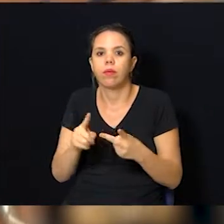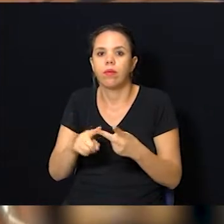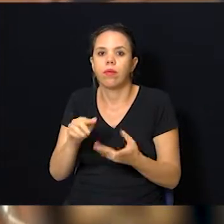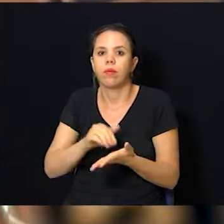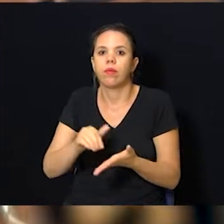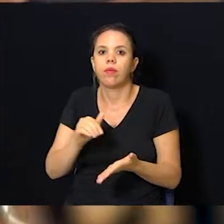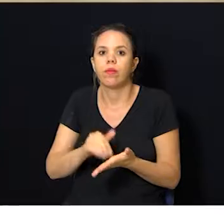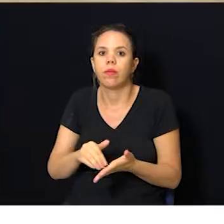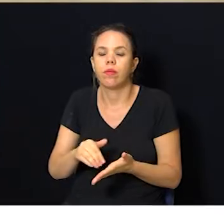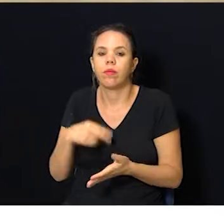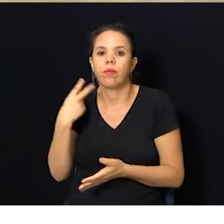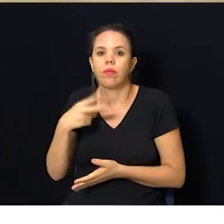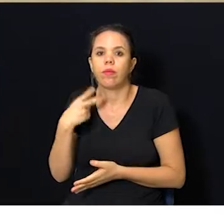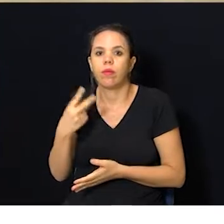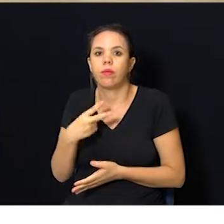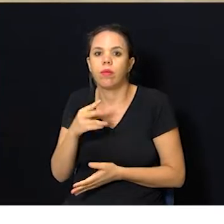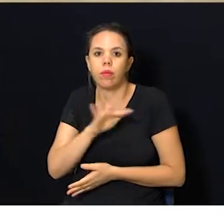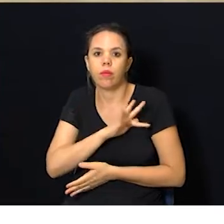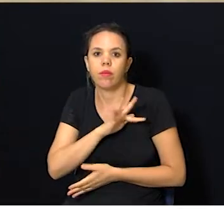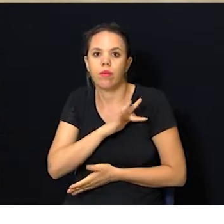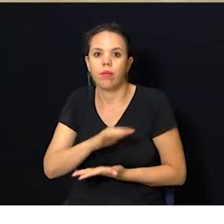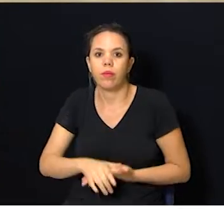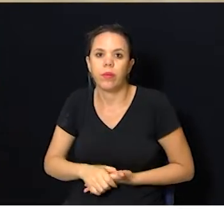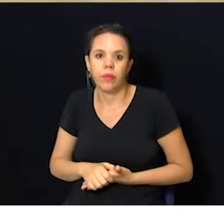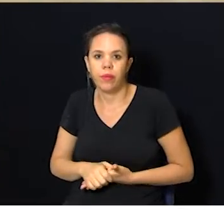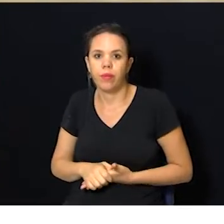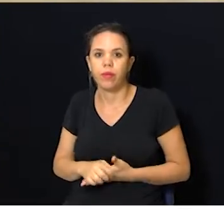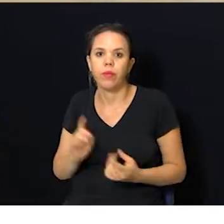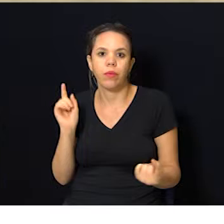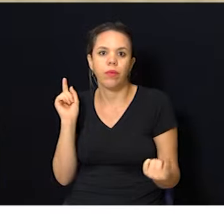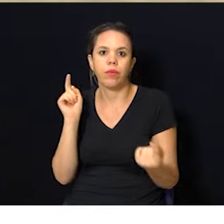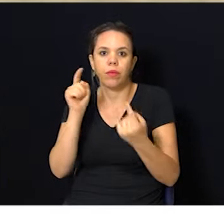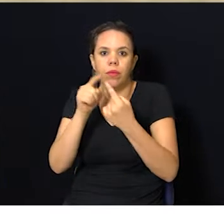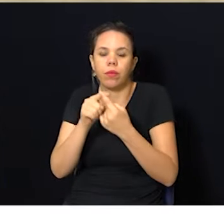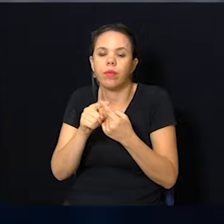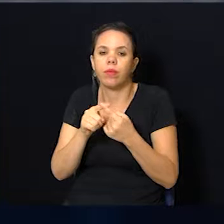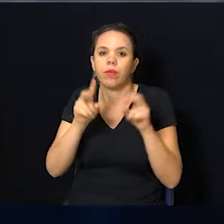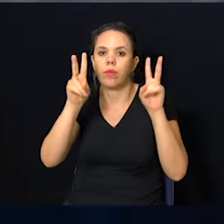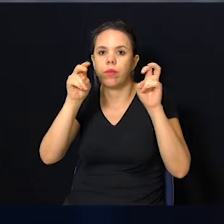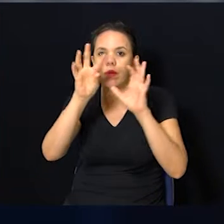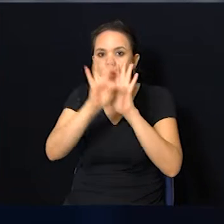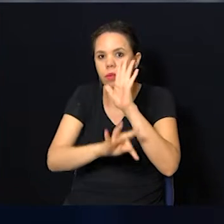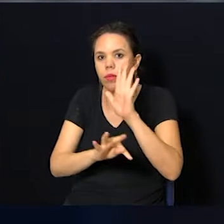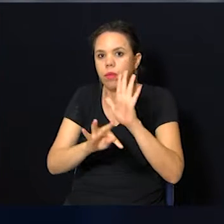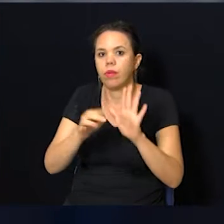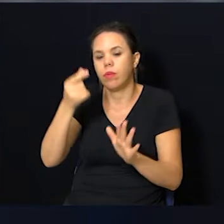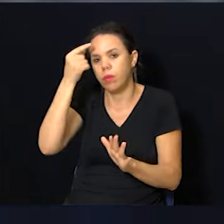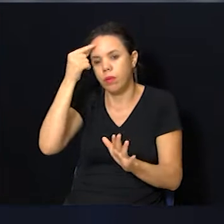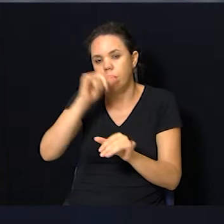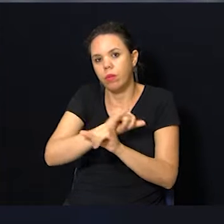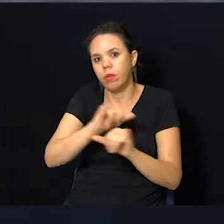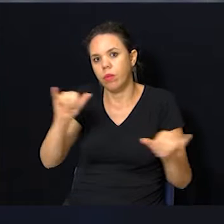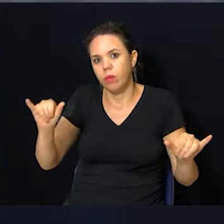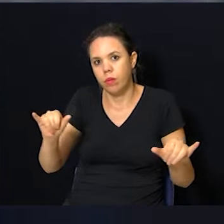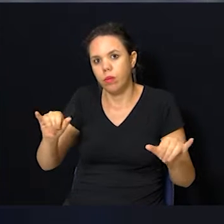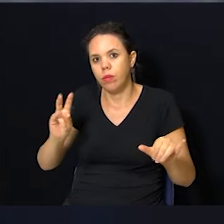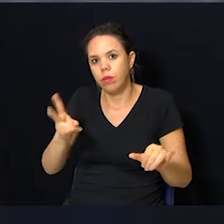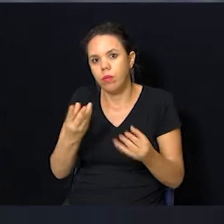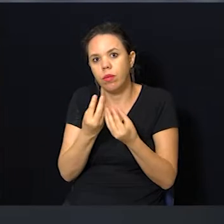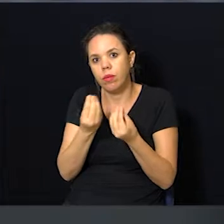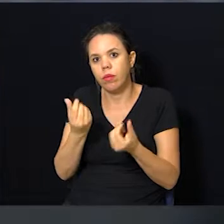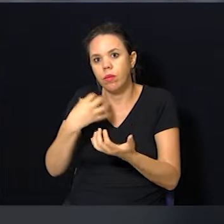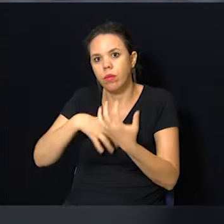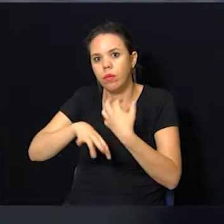professor Alberto, e o segundo secretário, o vereador Fernando Mendes. O objetivo, segundo o texto, é